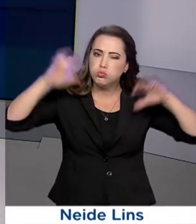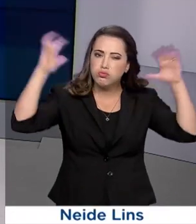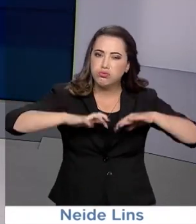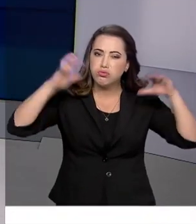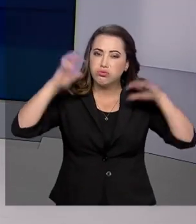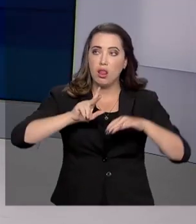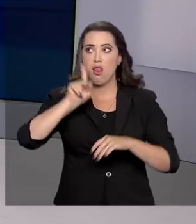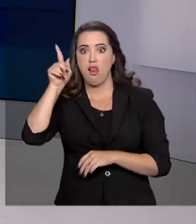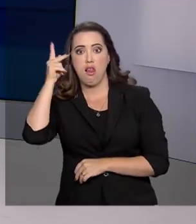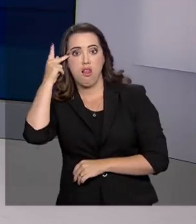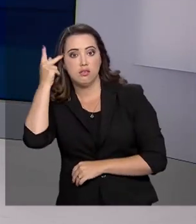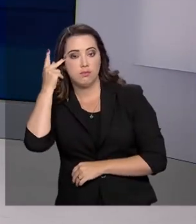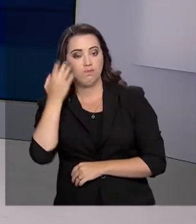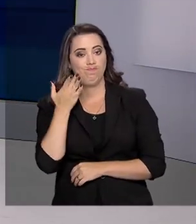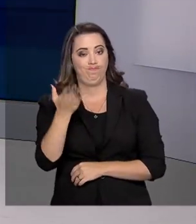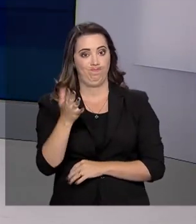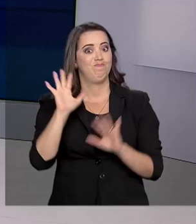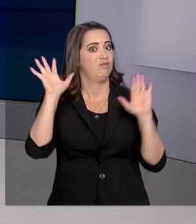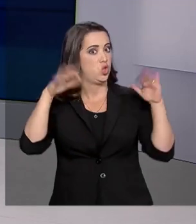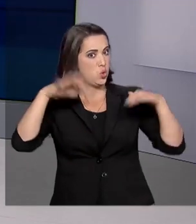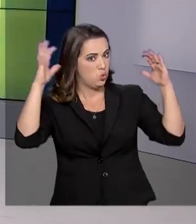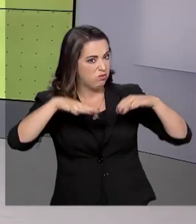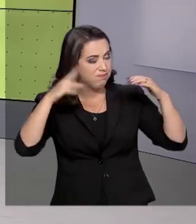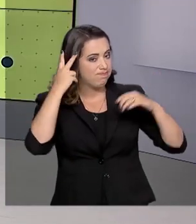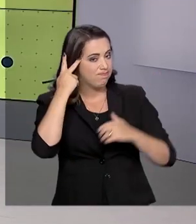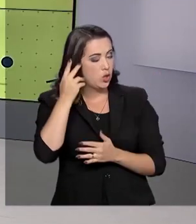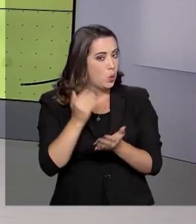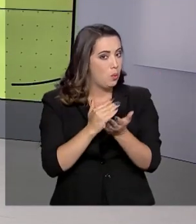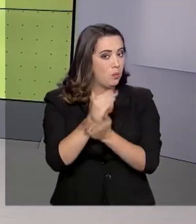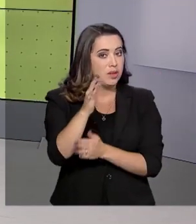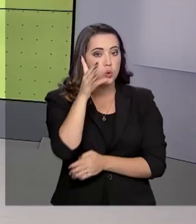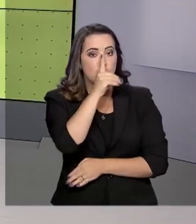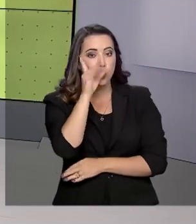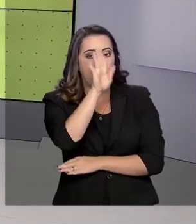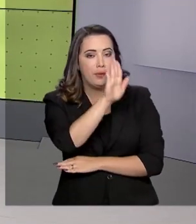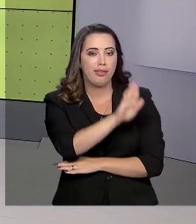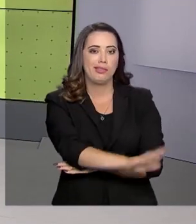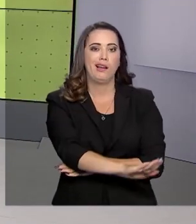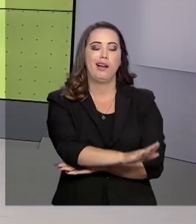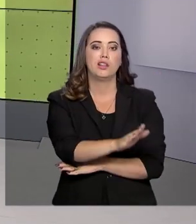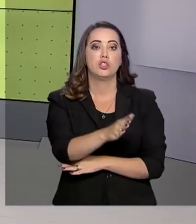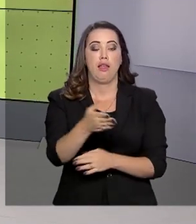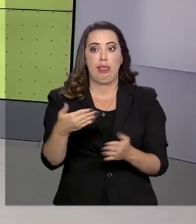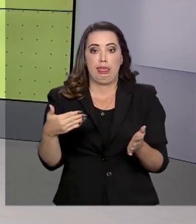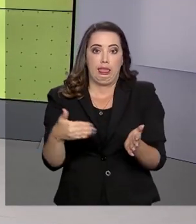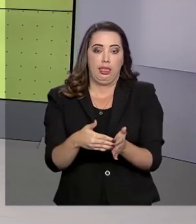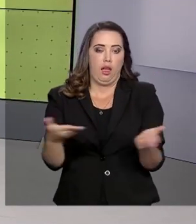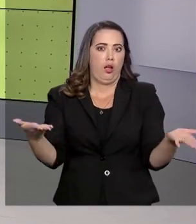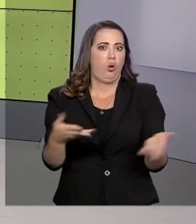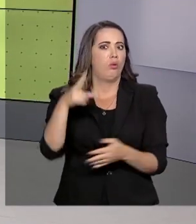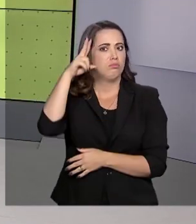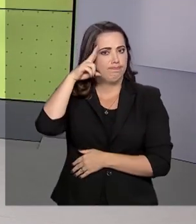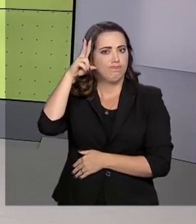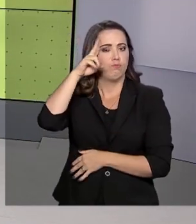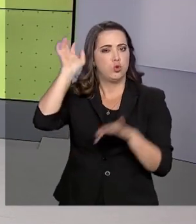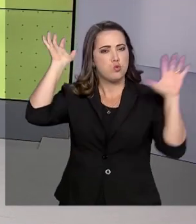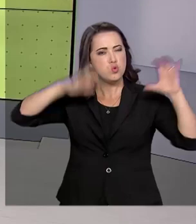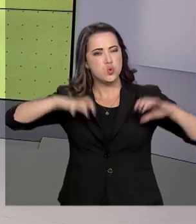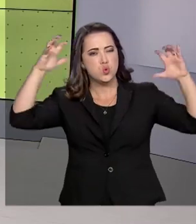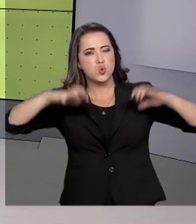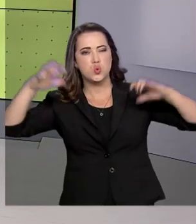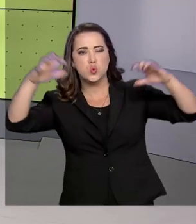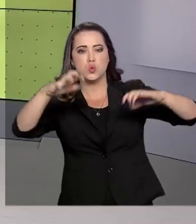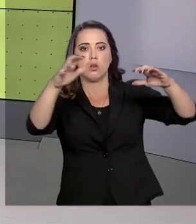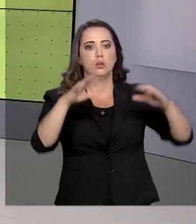Paulo. Na capital paulista, a chuva forte começou no final da tarde do domingo e permanece firme nesta segunda-feira. Considerando